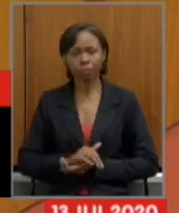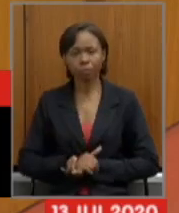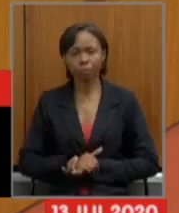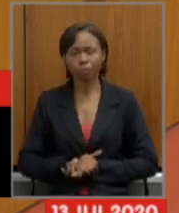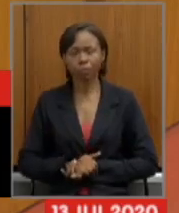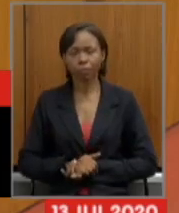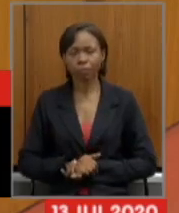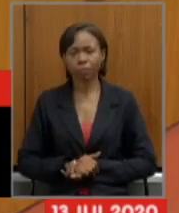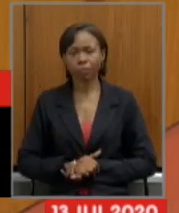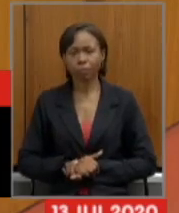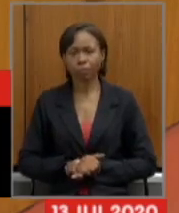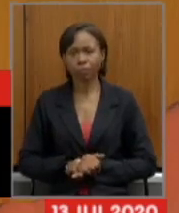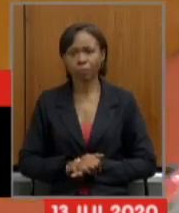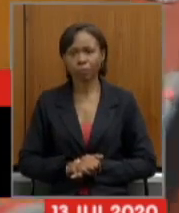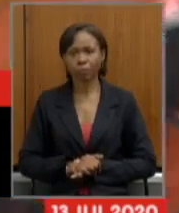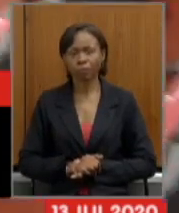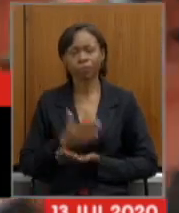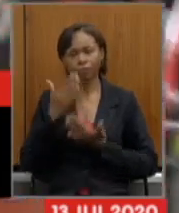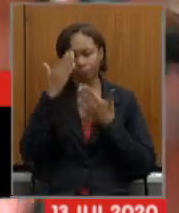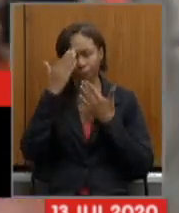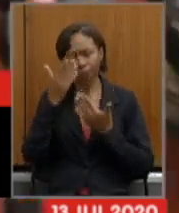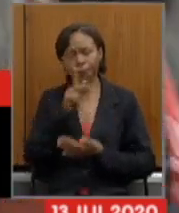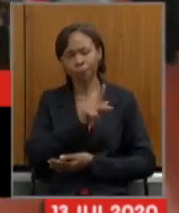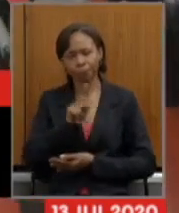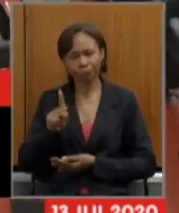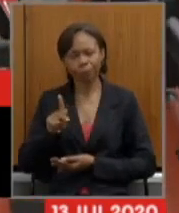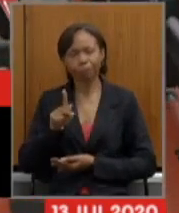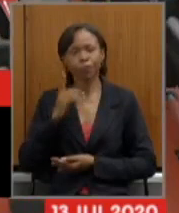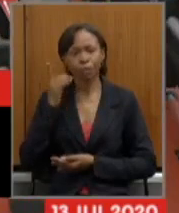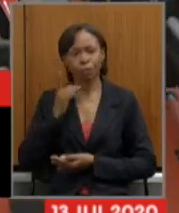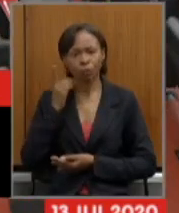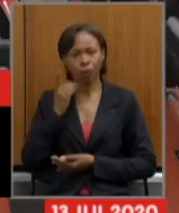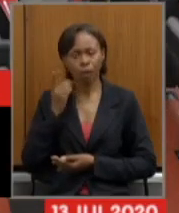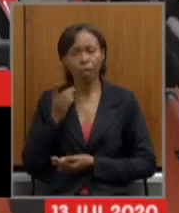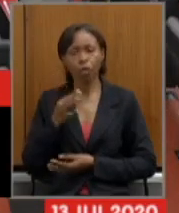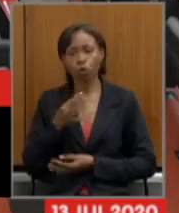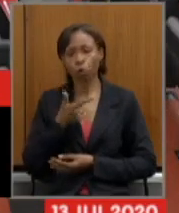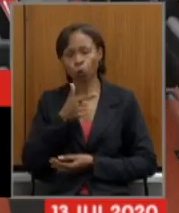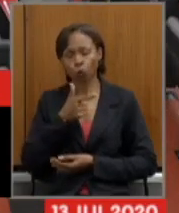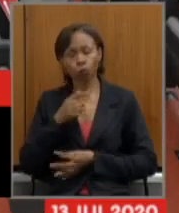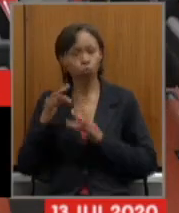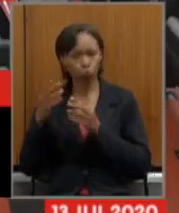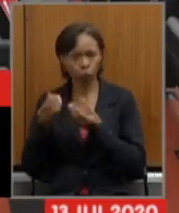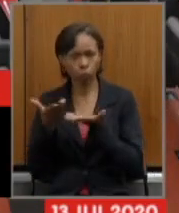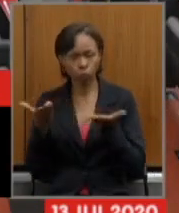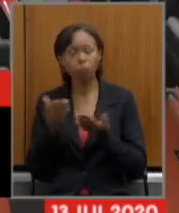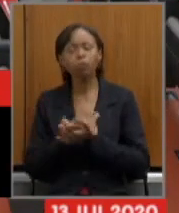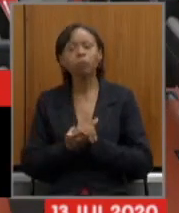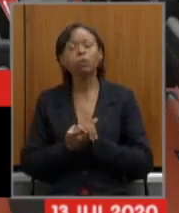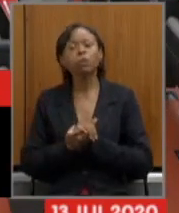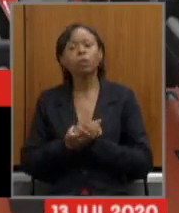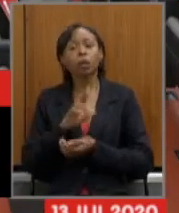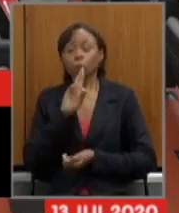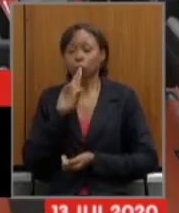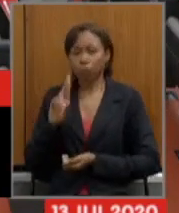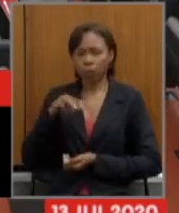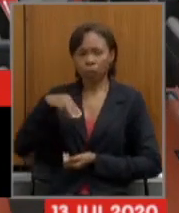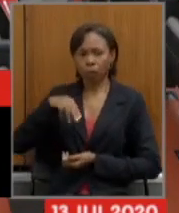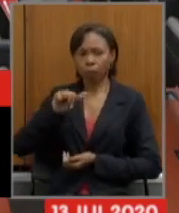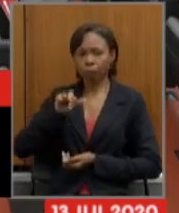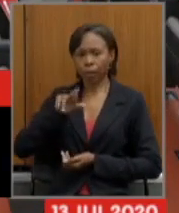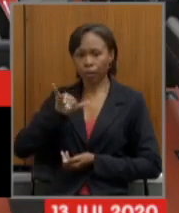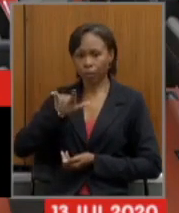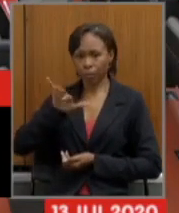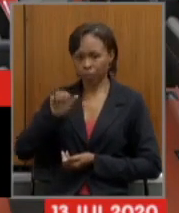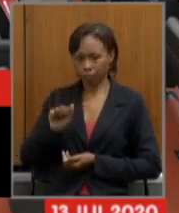bom muito obrigado presidente deputado cristiano aos demais deputados sobre a resposta da deputada Marília eu